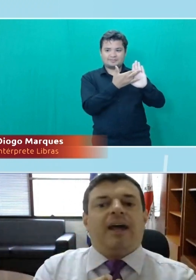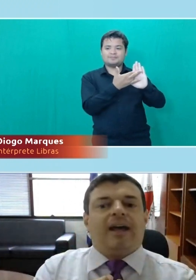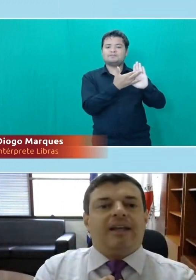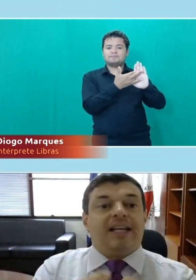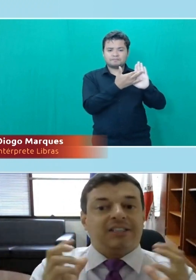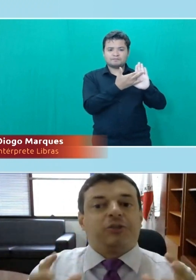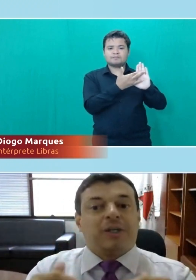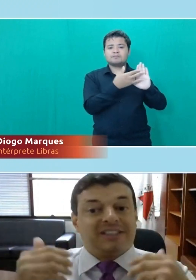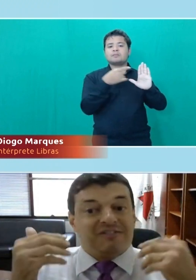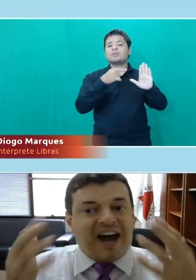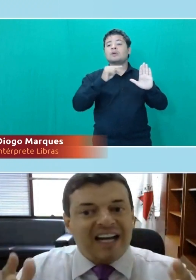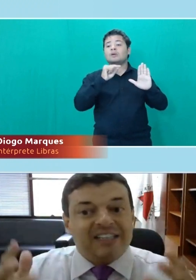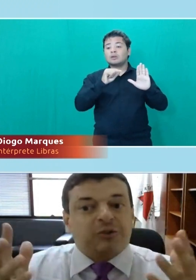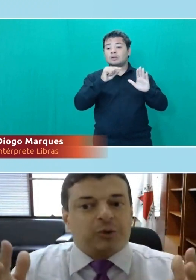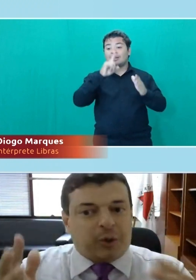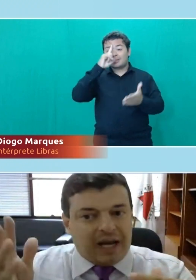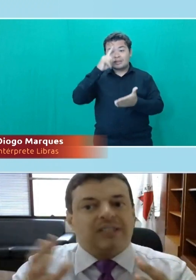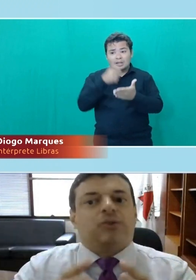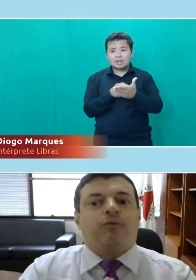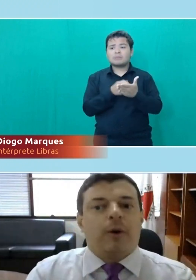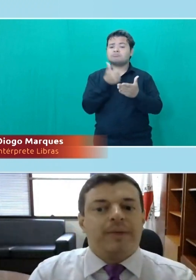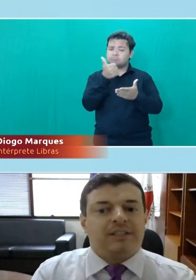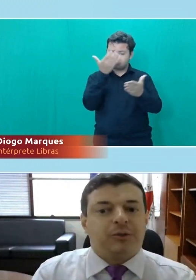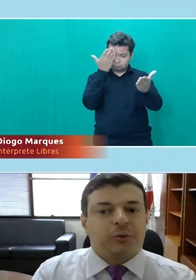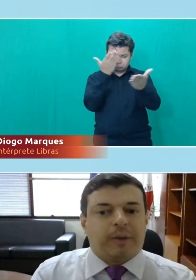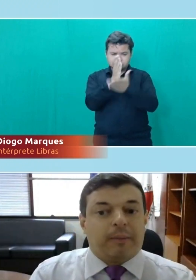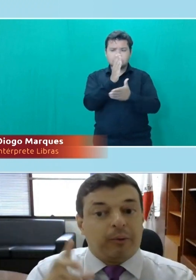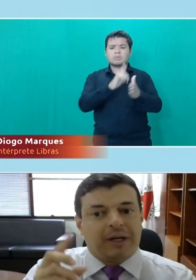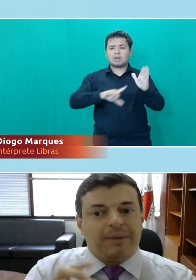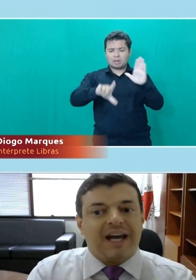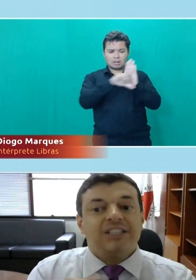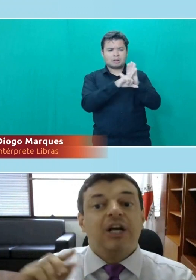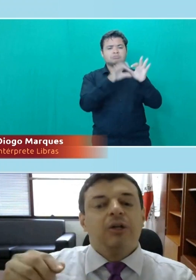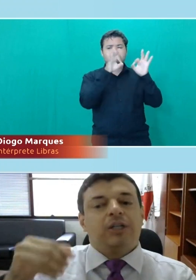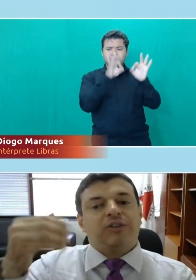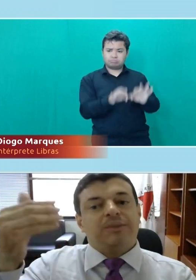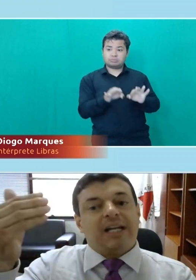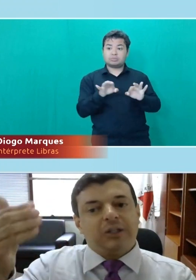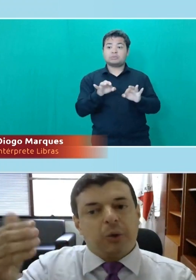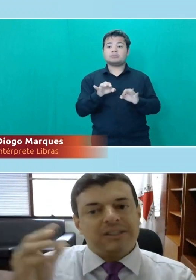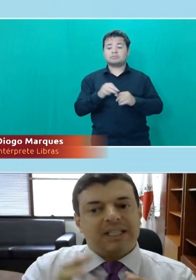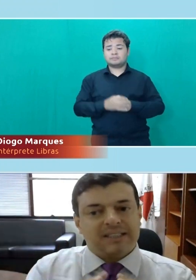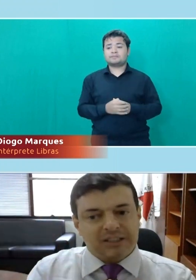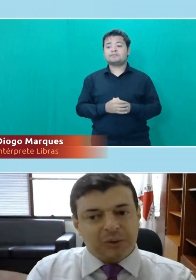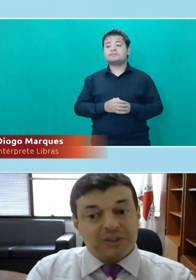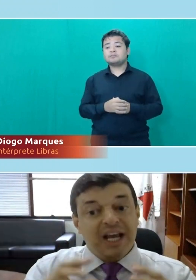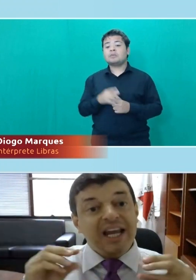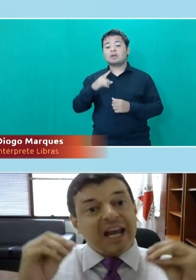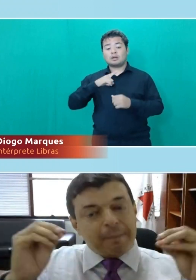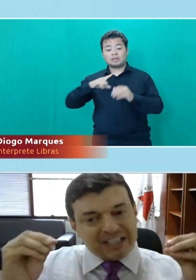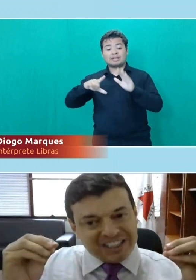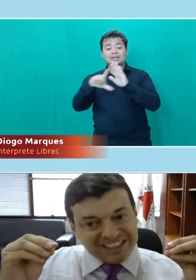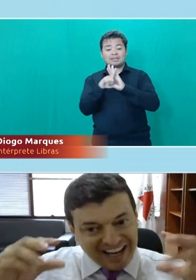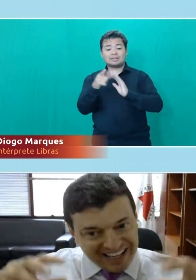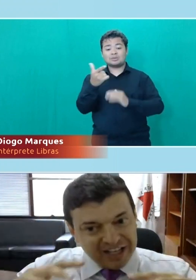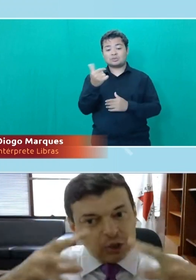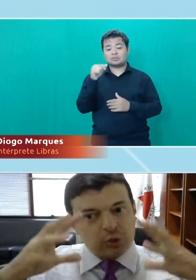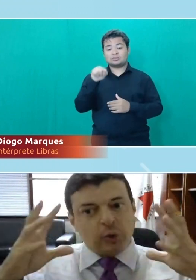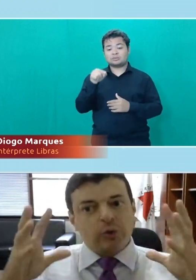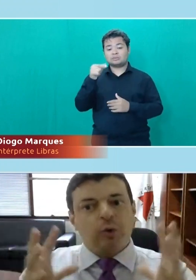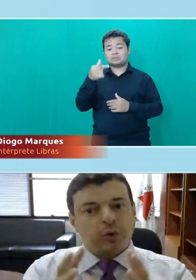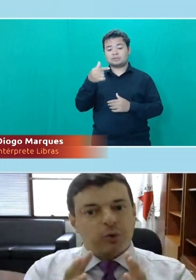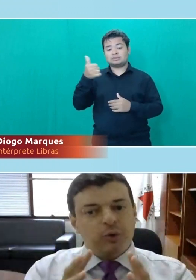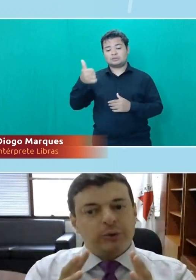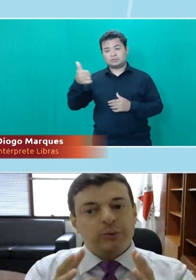decisões válidas, constitucionais, conforme decidiu o Supremo a unanimidade, nós tivemos a Lei 12.711. E, a partir dela,